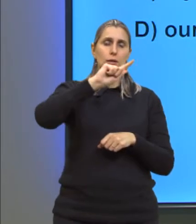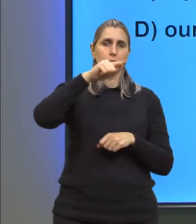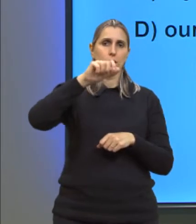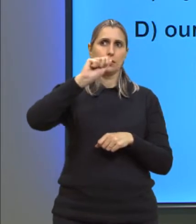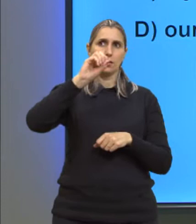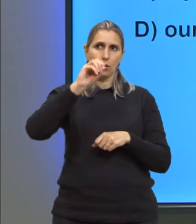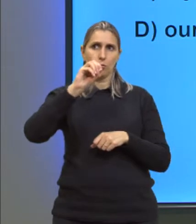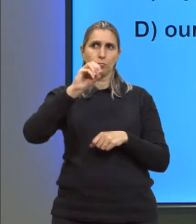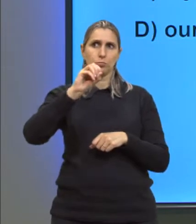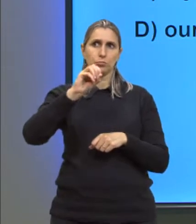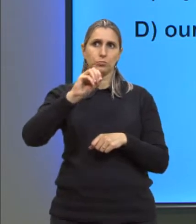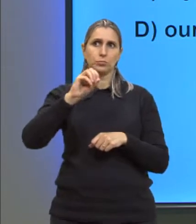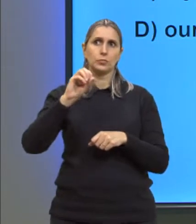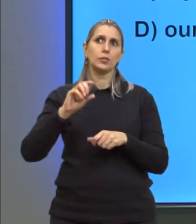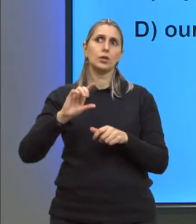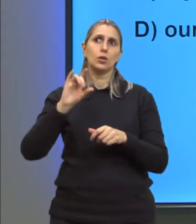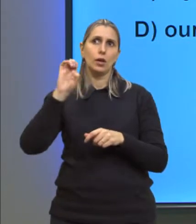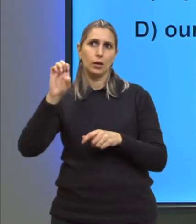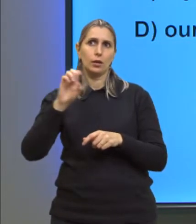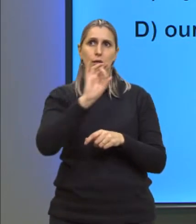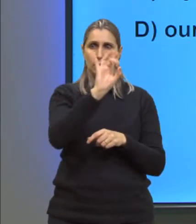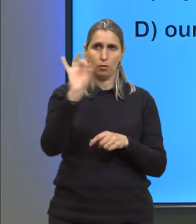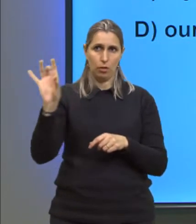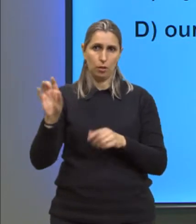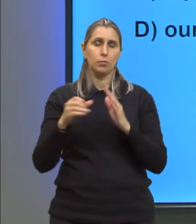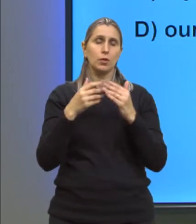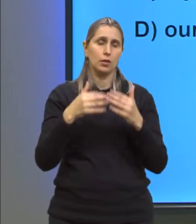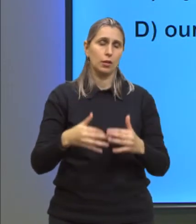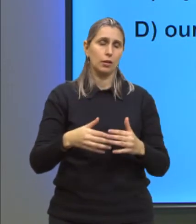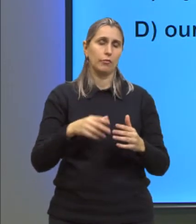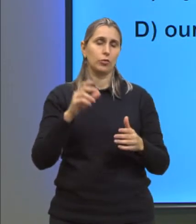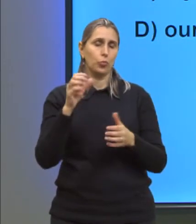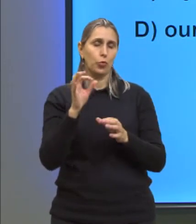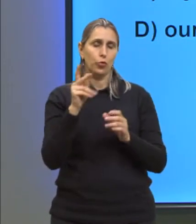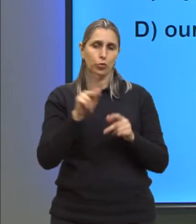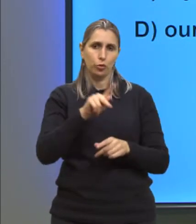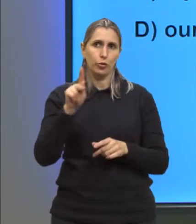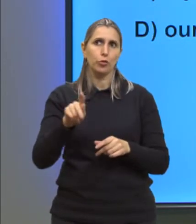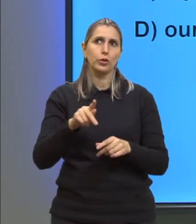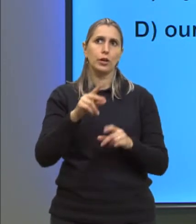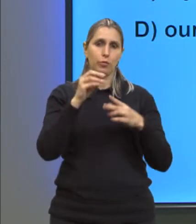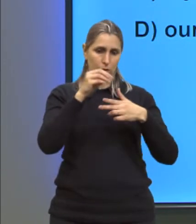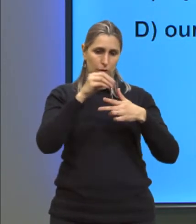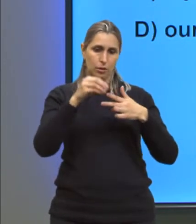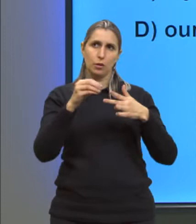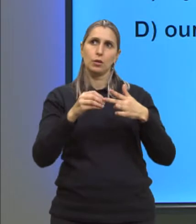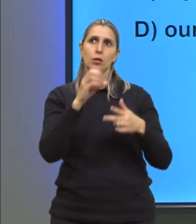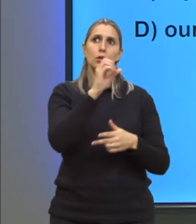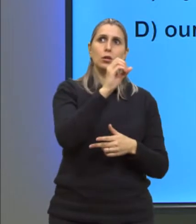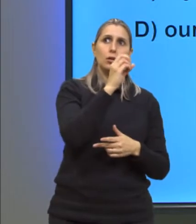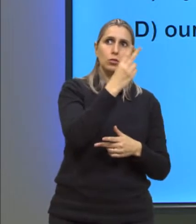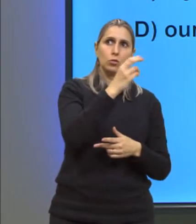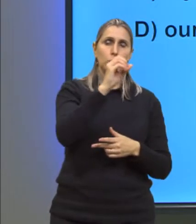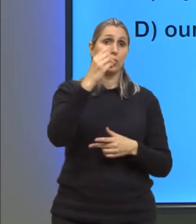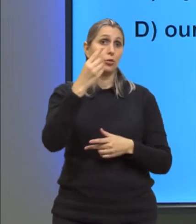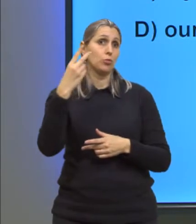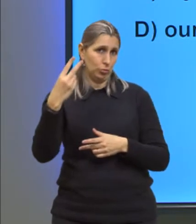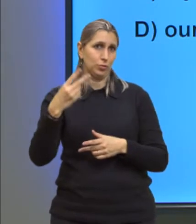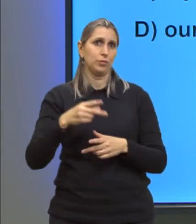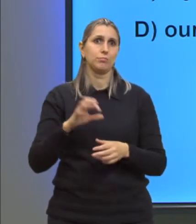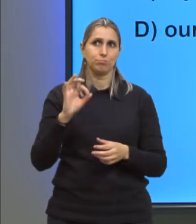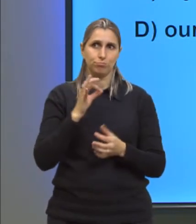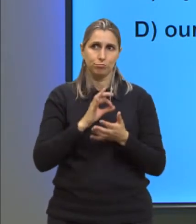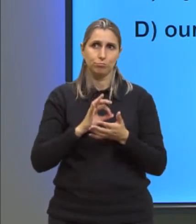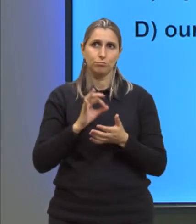2012, certo? Vamos corrigir. Então, aqui nessa questão, nós temos que definir quais os dois